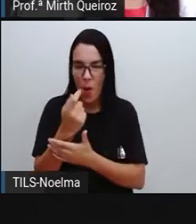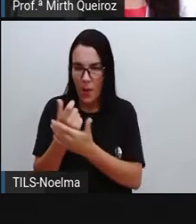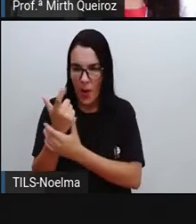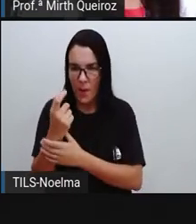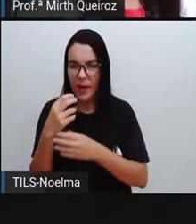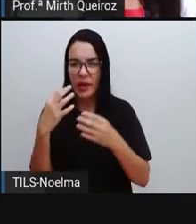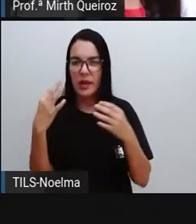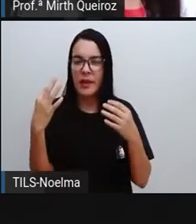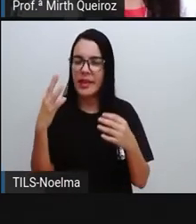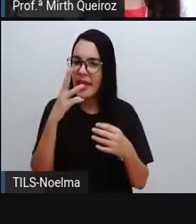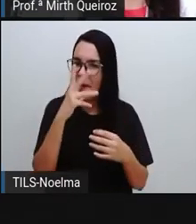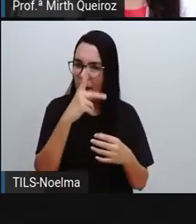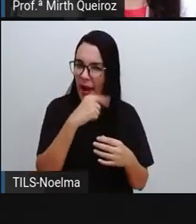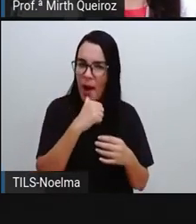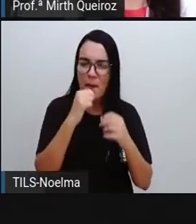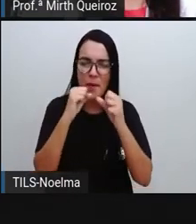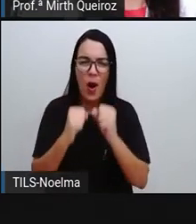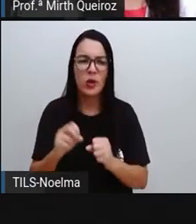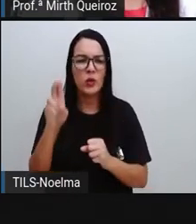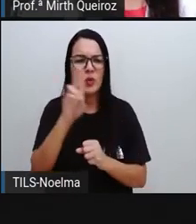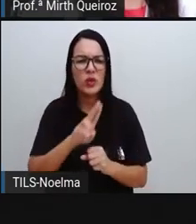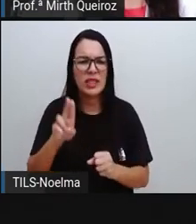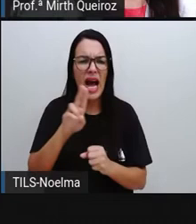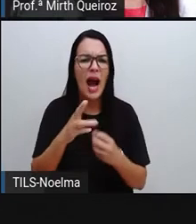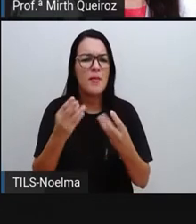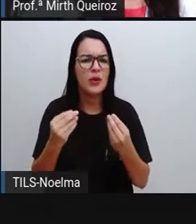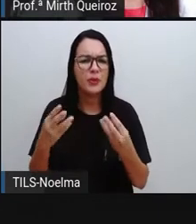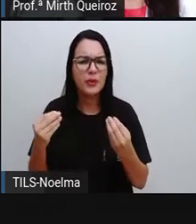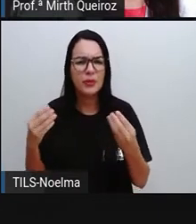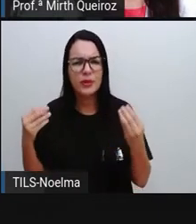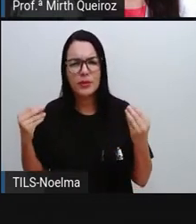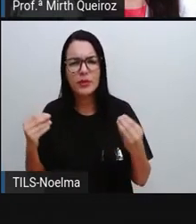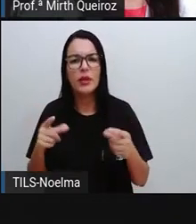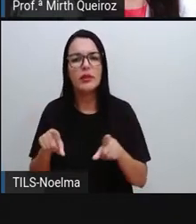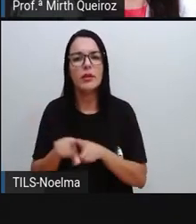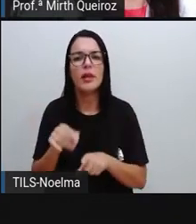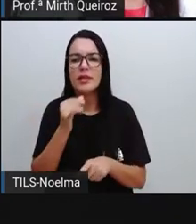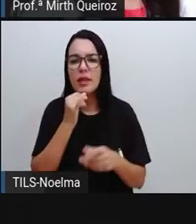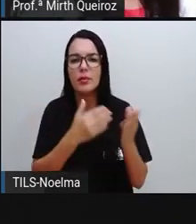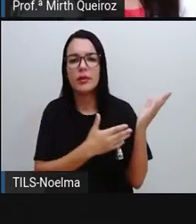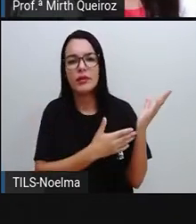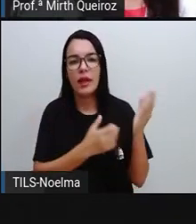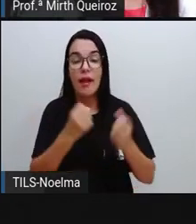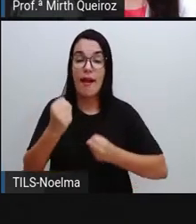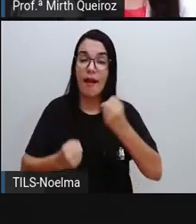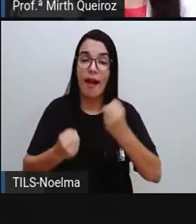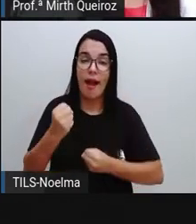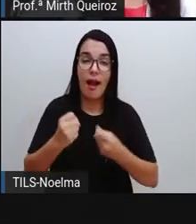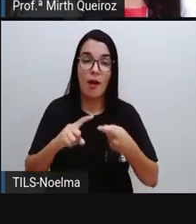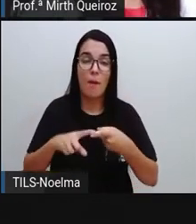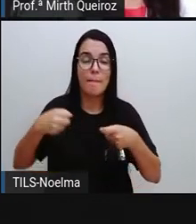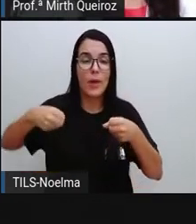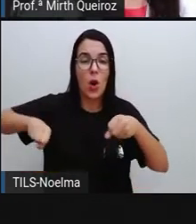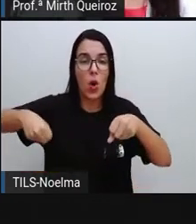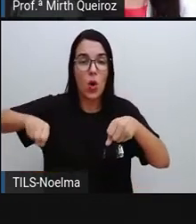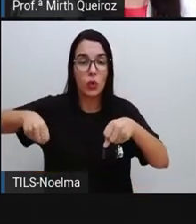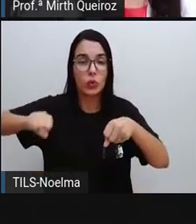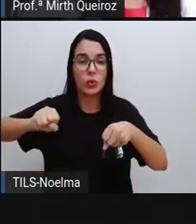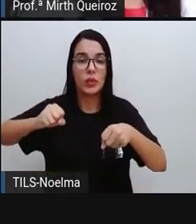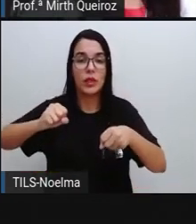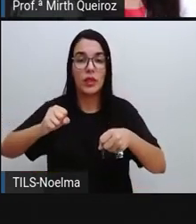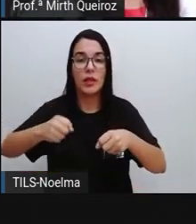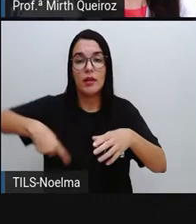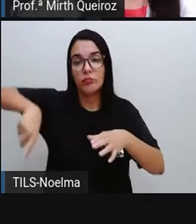utilizados várias vezes durante longos períodos, né? E aí, alguns desses exemplos são os carros, motos,